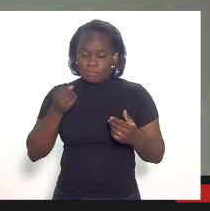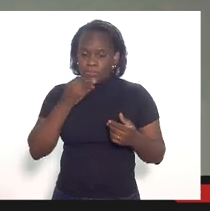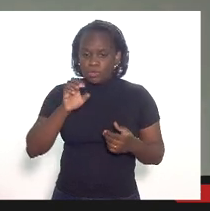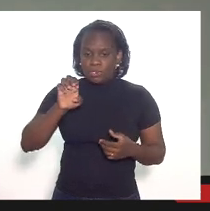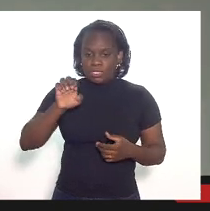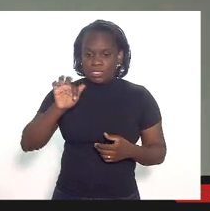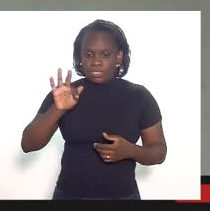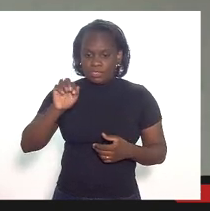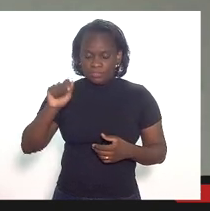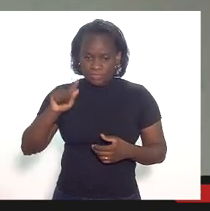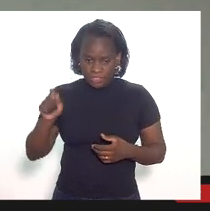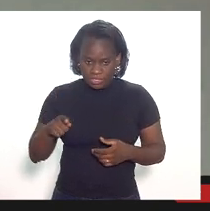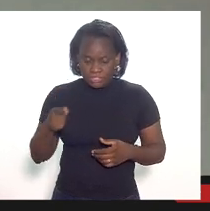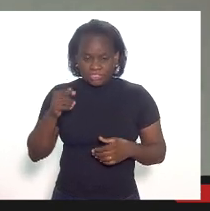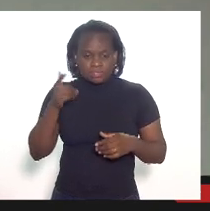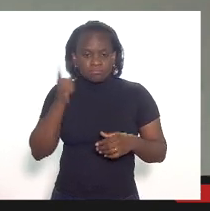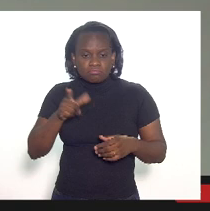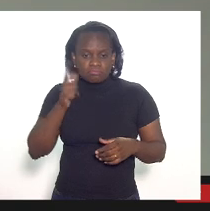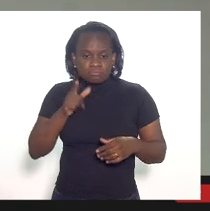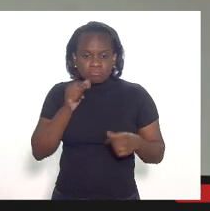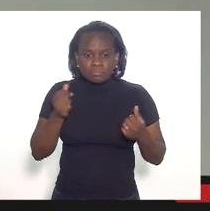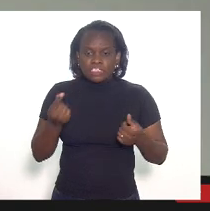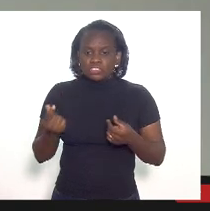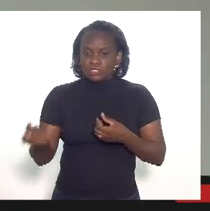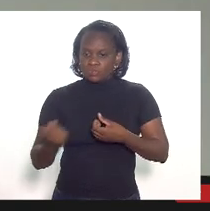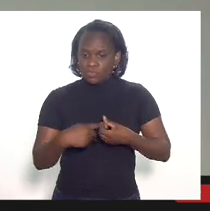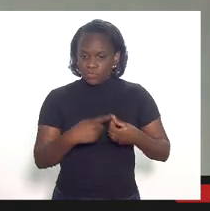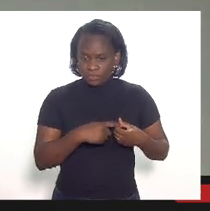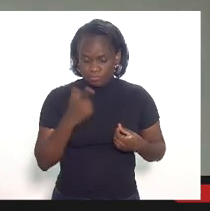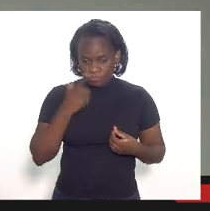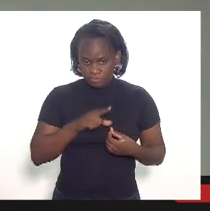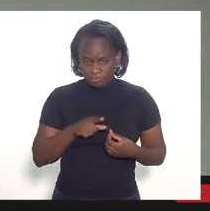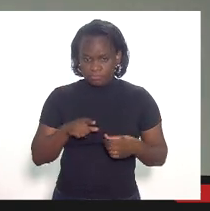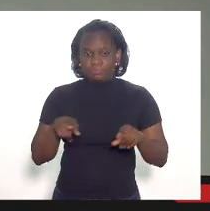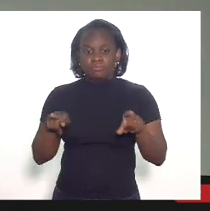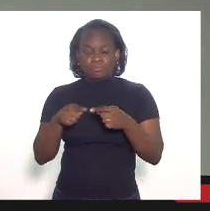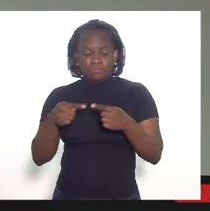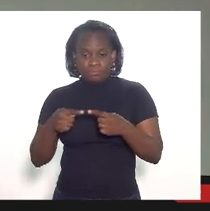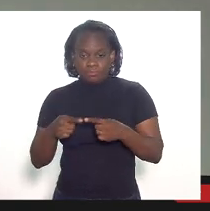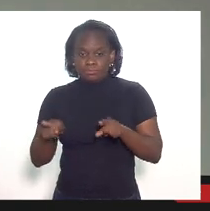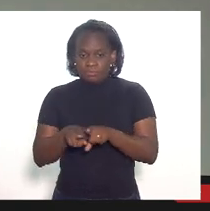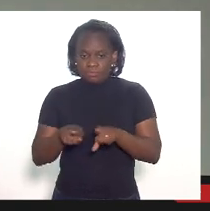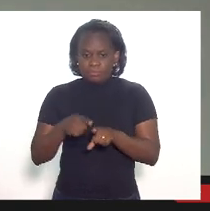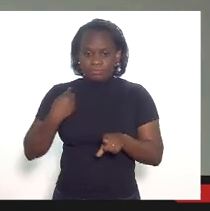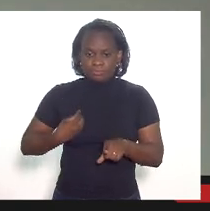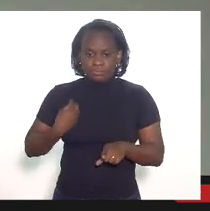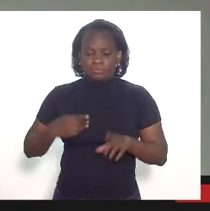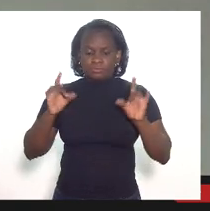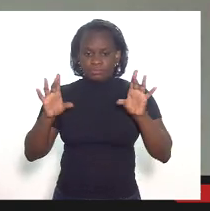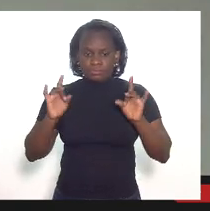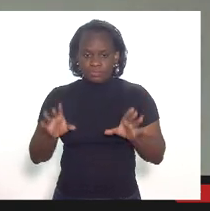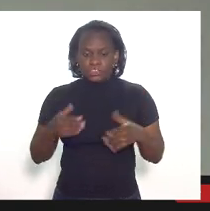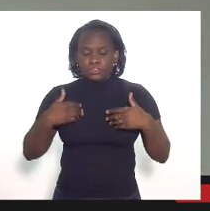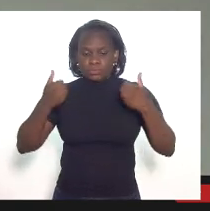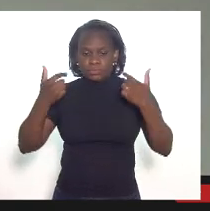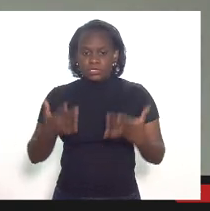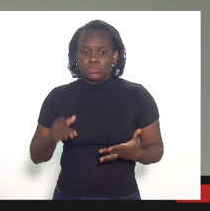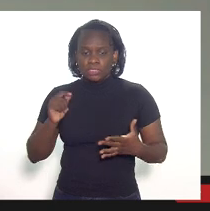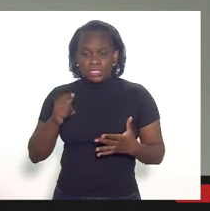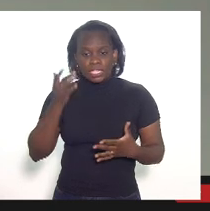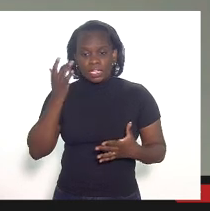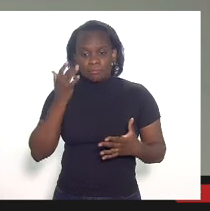estadual na recuperação de tributos e aplicando isso às participações especiais. Eu diria que essa